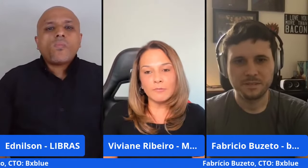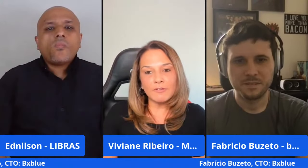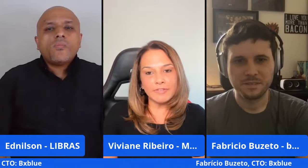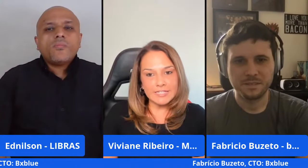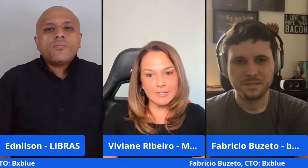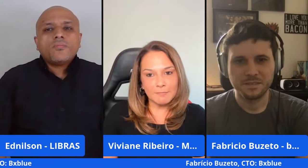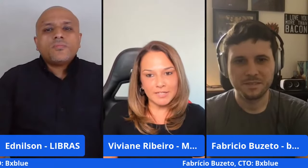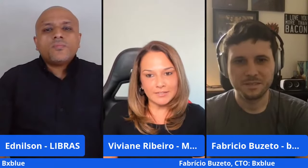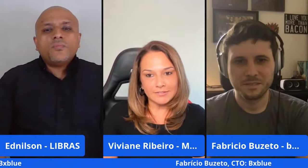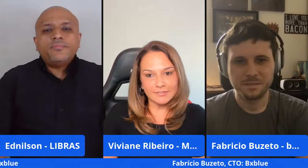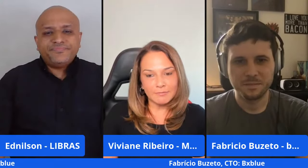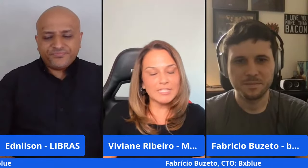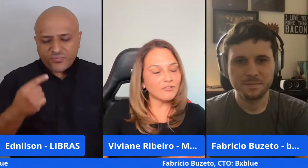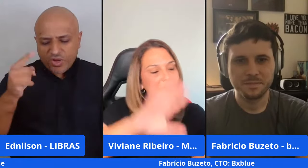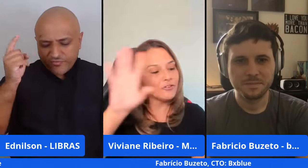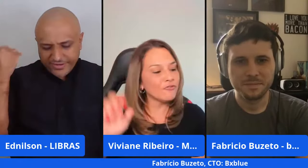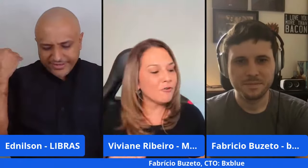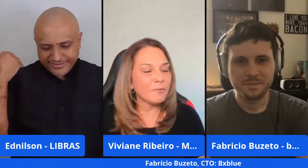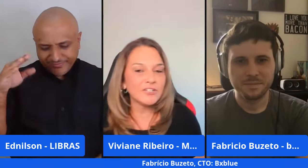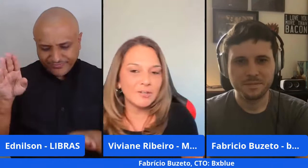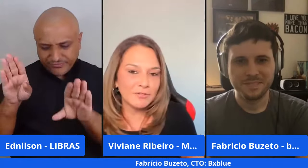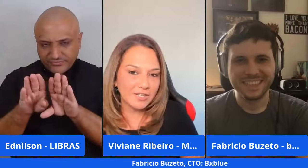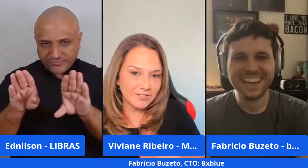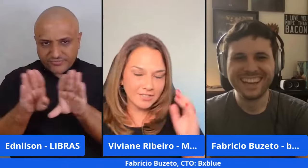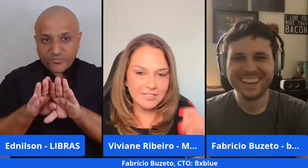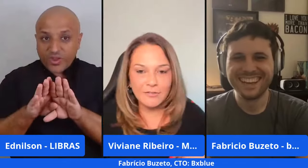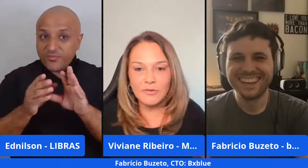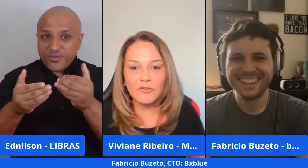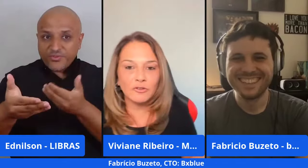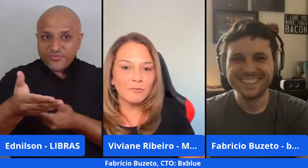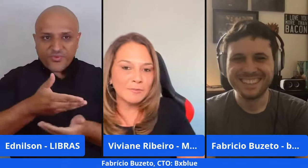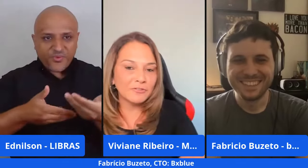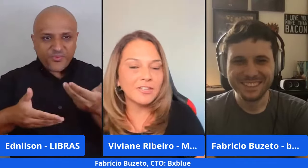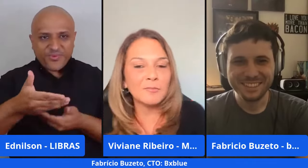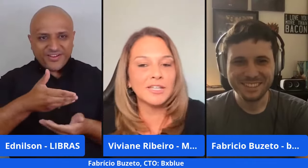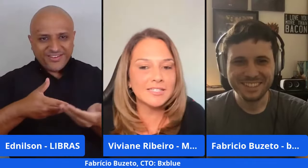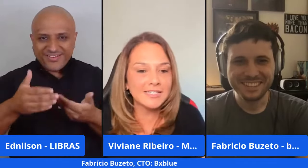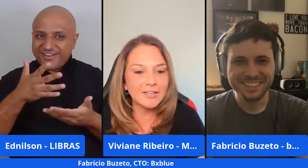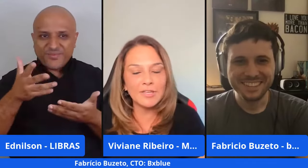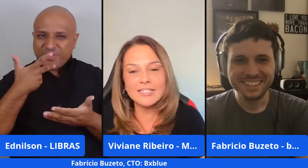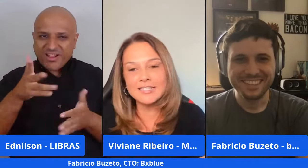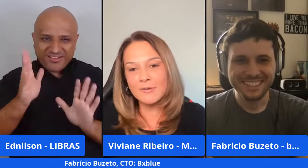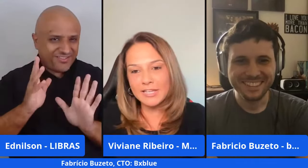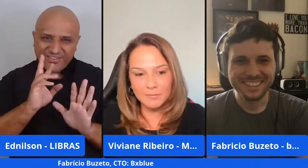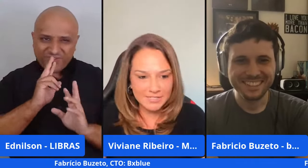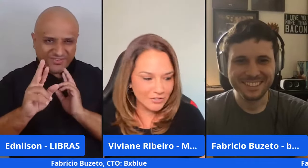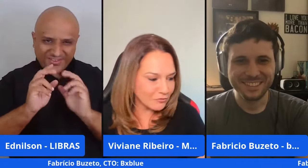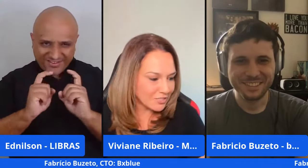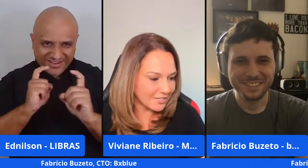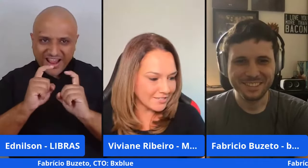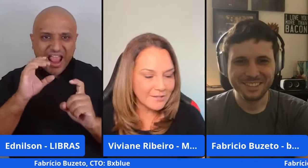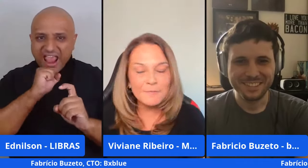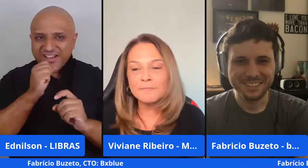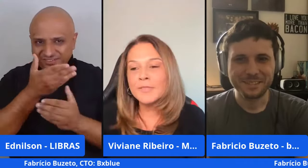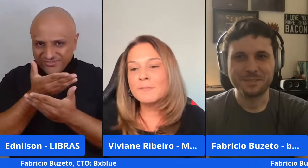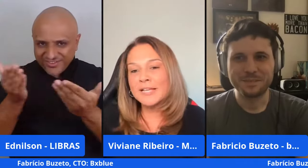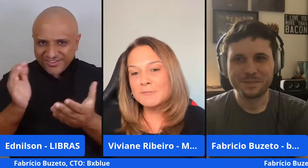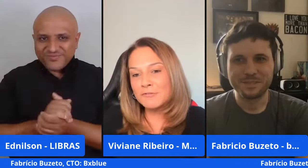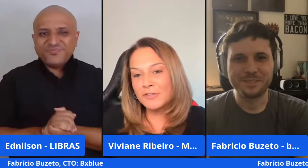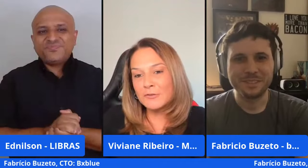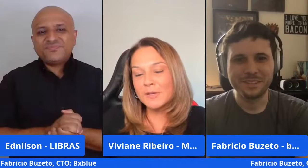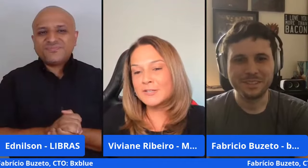uma vez também mas eu não vou compartilhar meus casos aqui senão eu vou tomar muito tempo da sessão e a sessão aqui é para ser de vocês